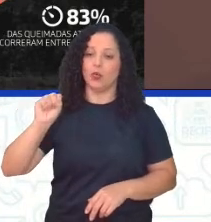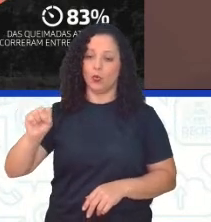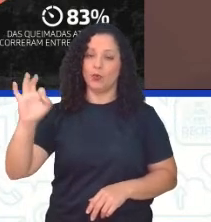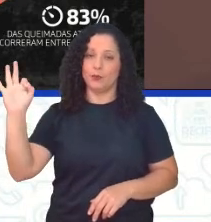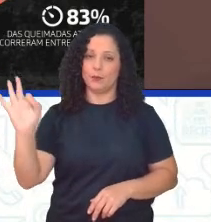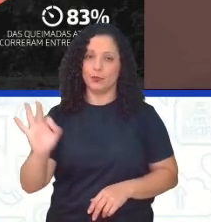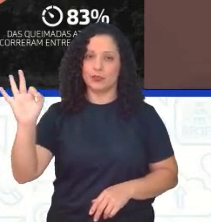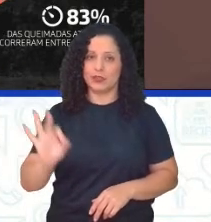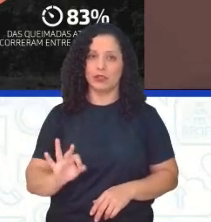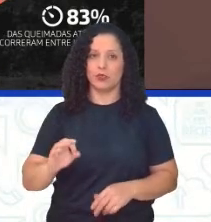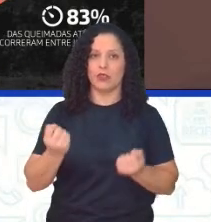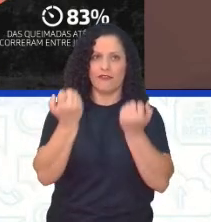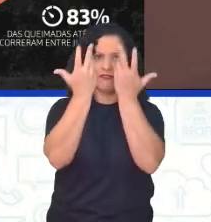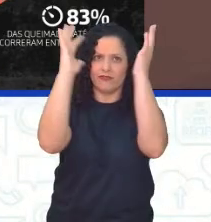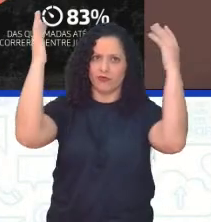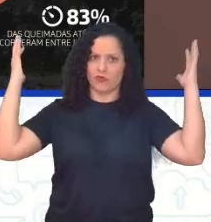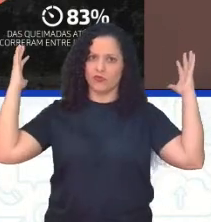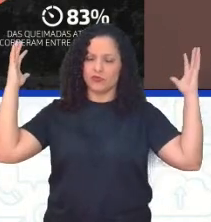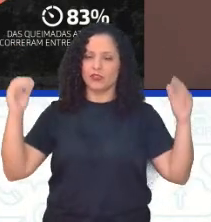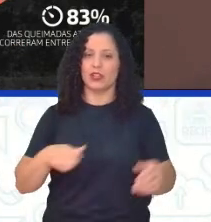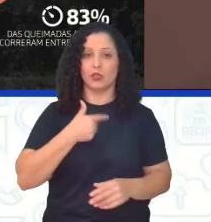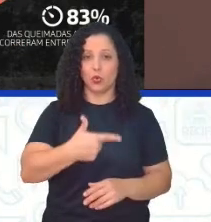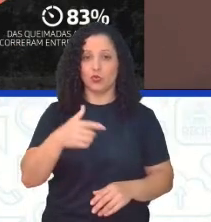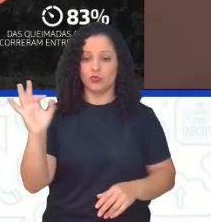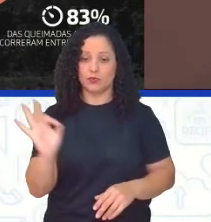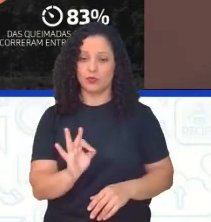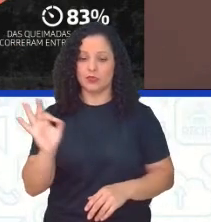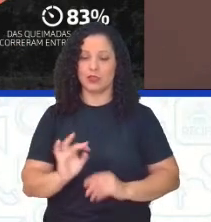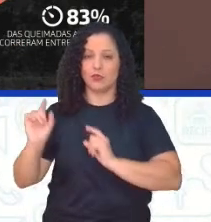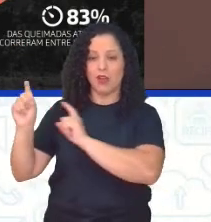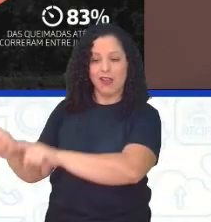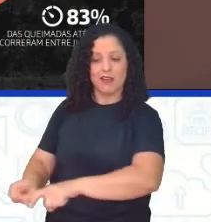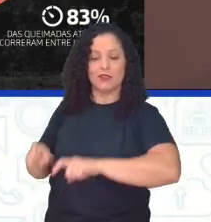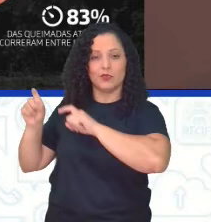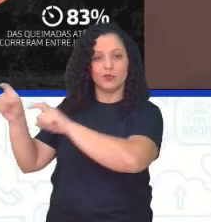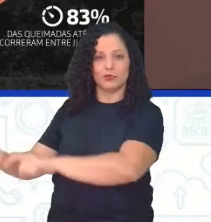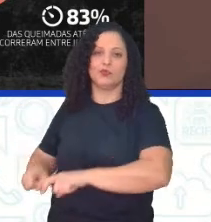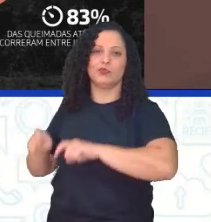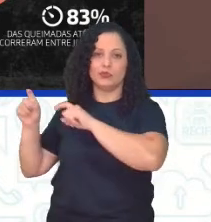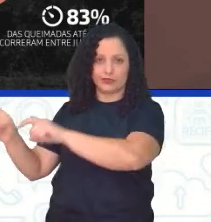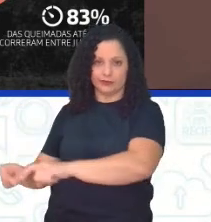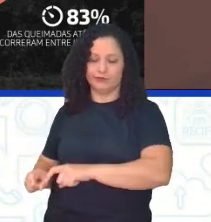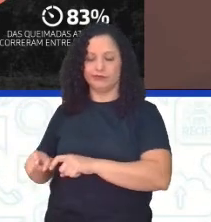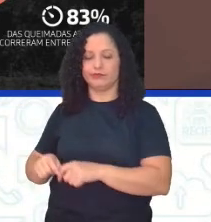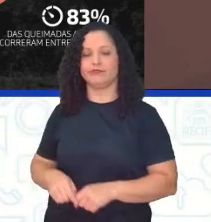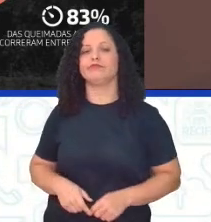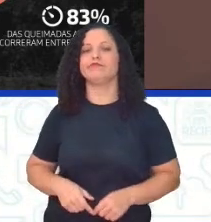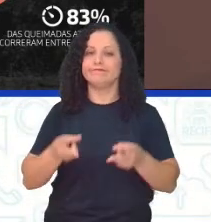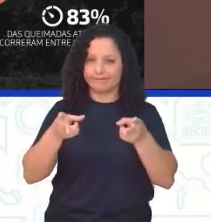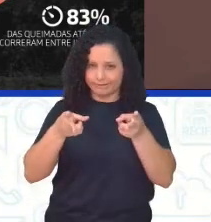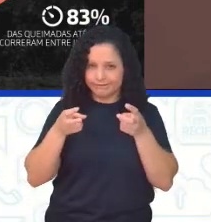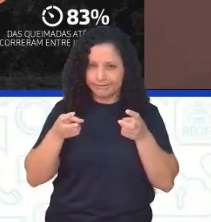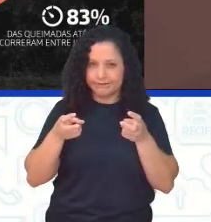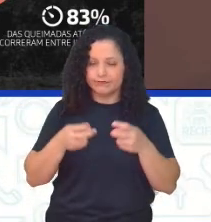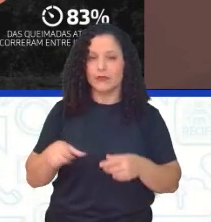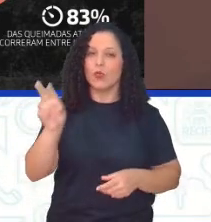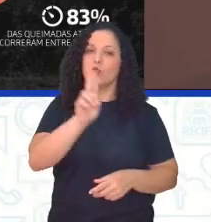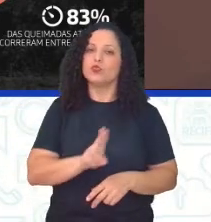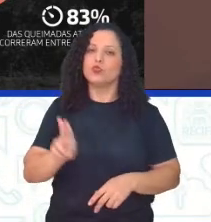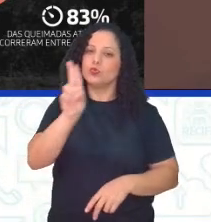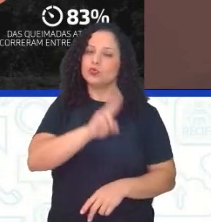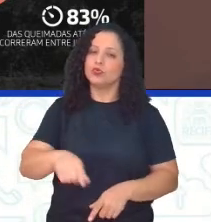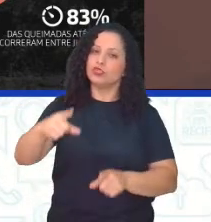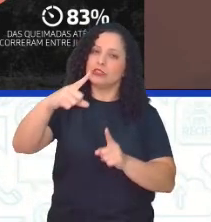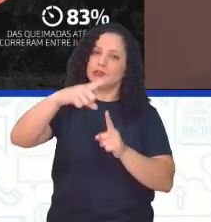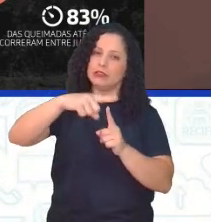formação florestal, 2% apenas para agricultura. Percebe? Então, aí são os usos. Para que se